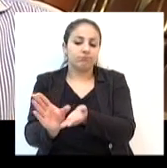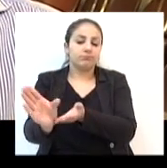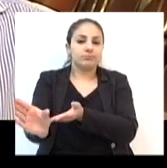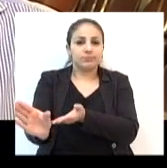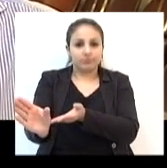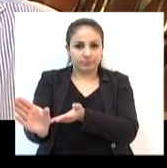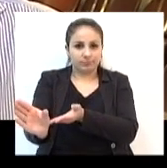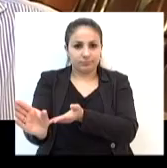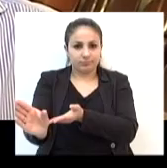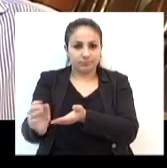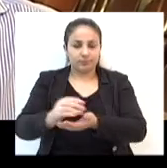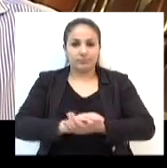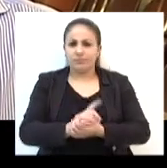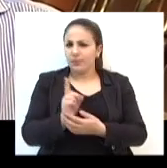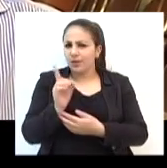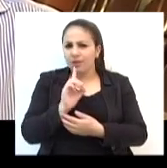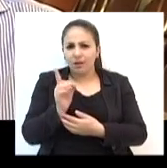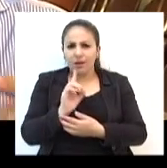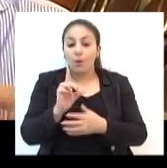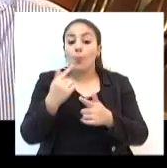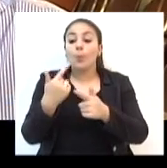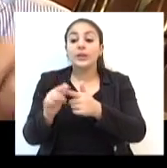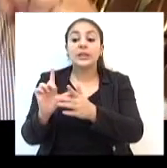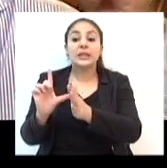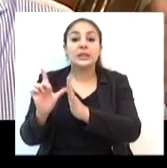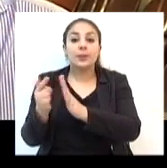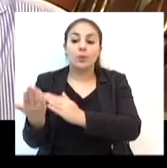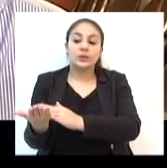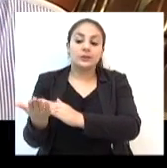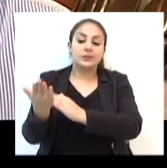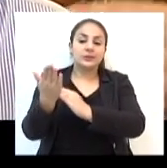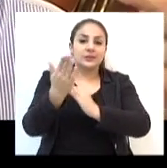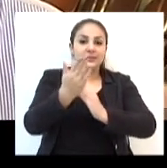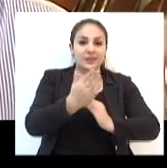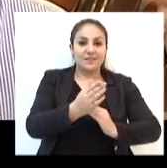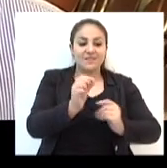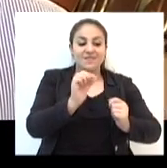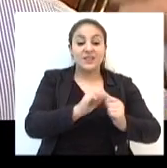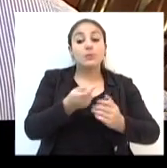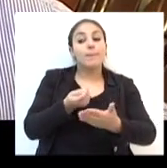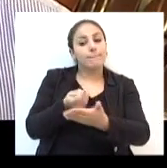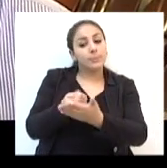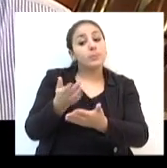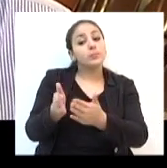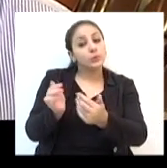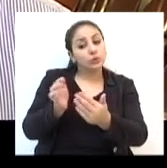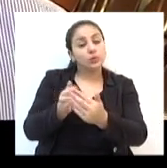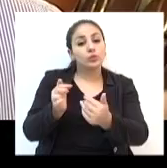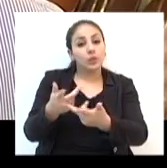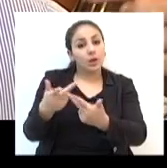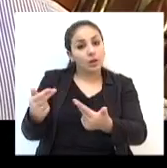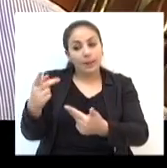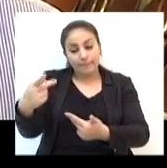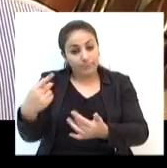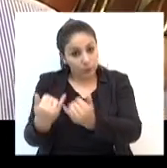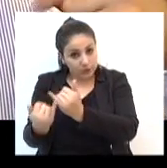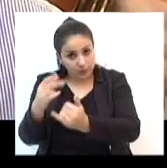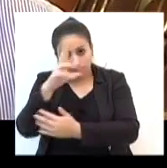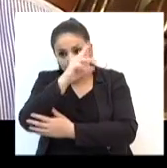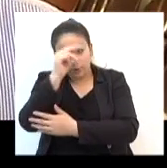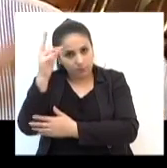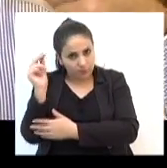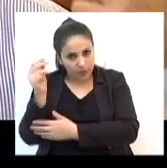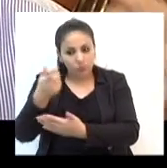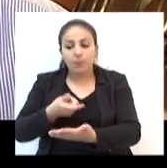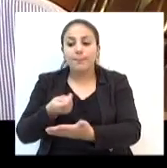fazendo essas doações para as campanhas. É porque depois elas vão vir fazer as suas exigências para o seu prefeito, para o